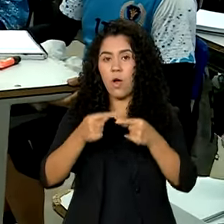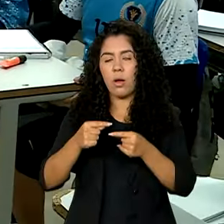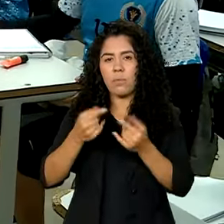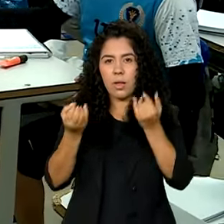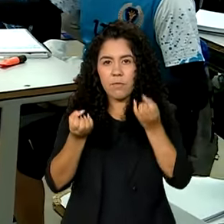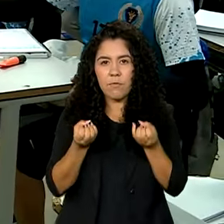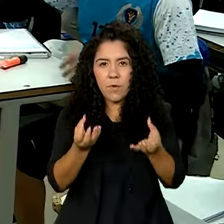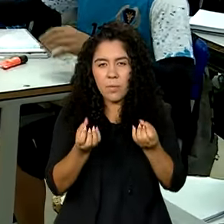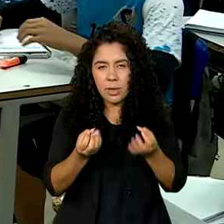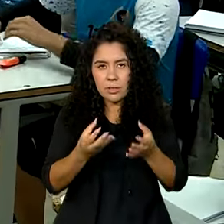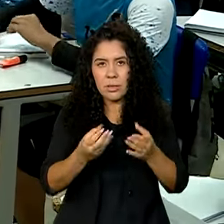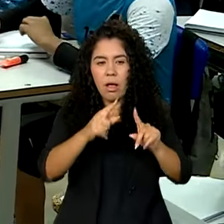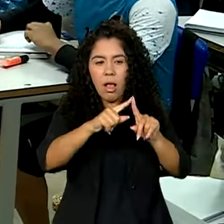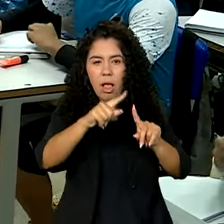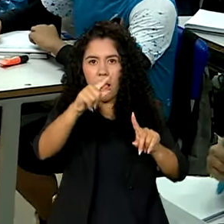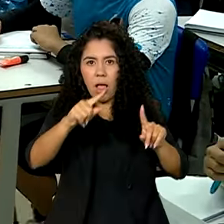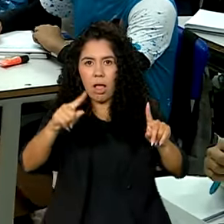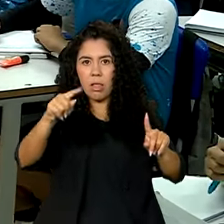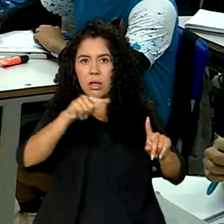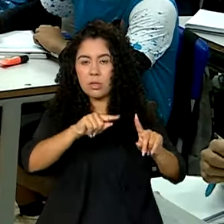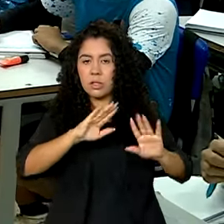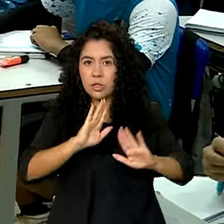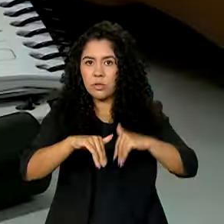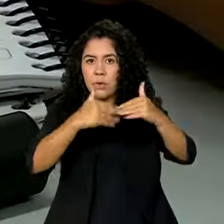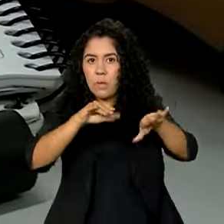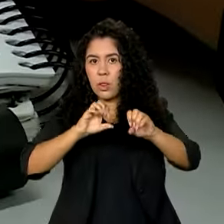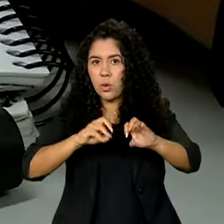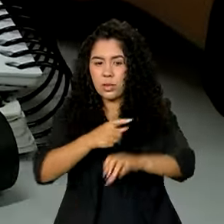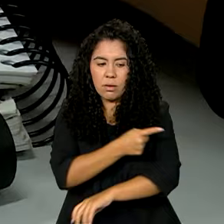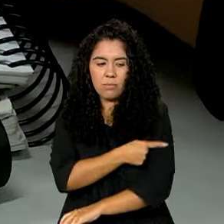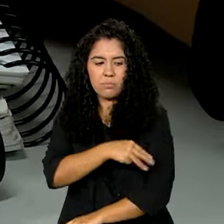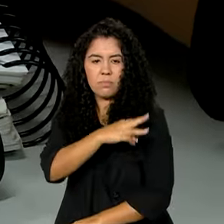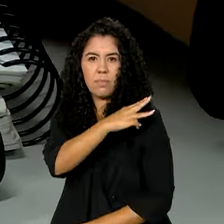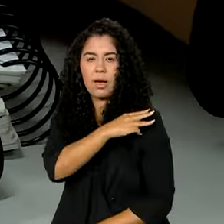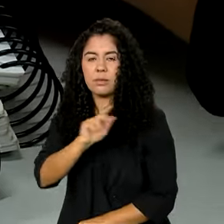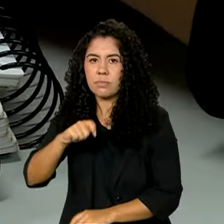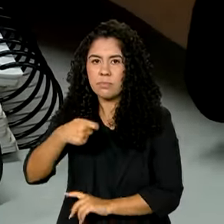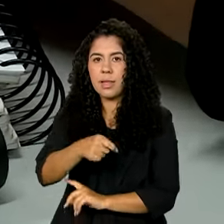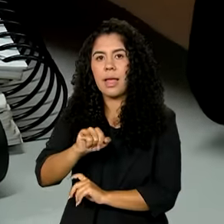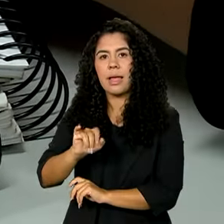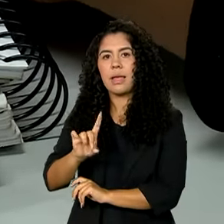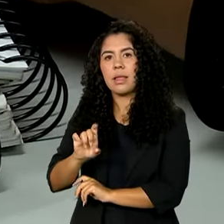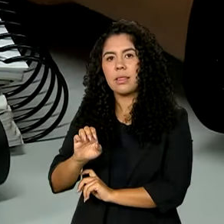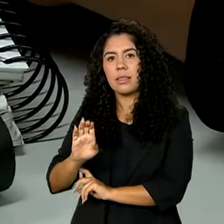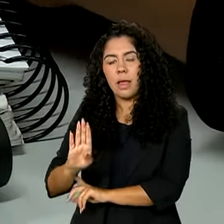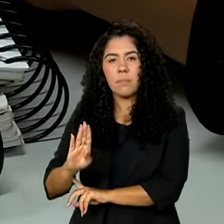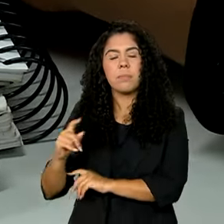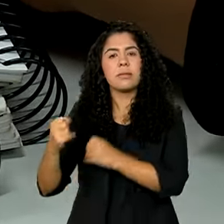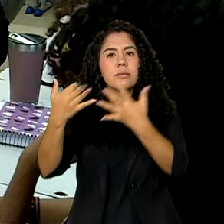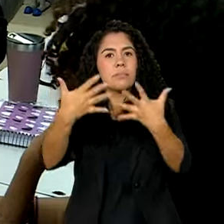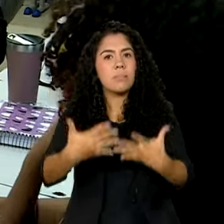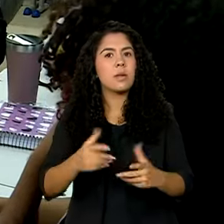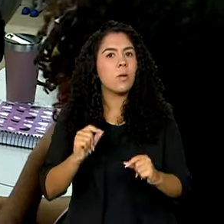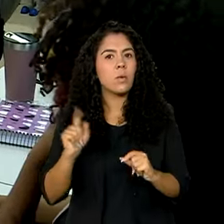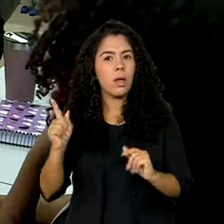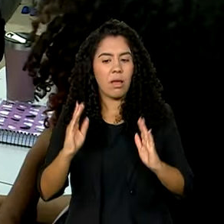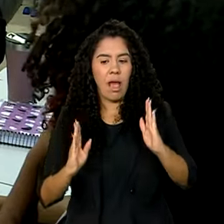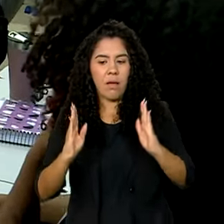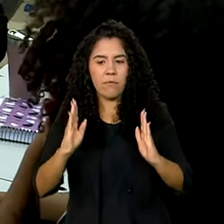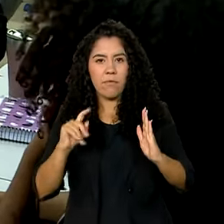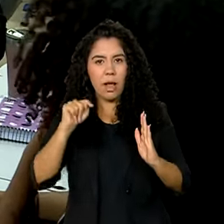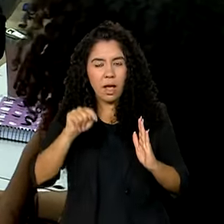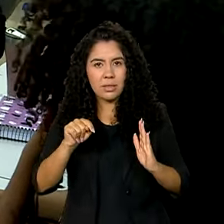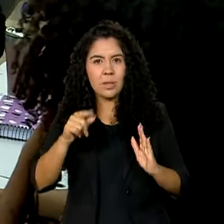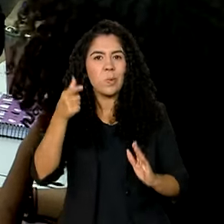o Índice de Desenvolvimento da Educação Básica, essa fase do ensino alcançou cinco pontos no